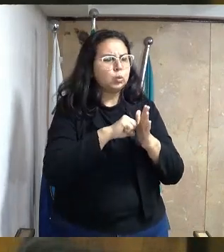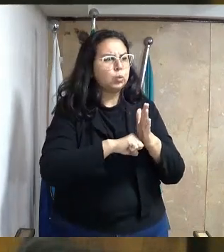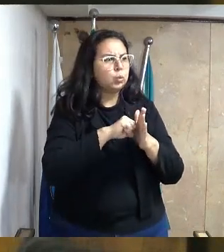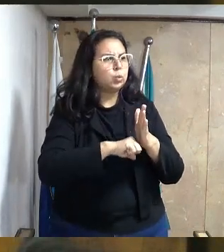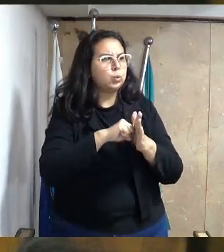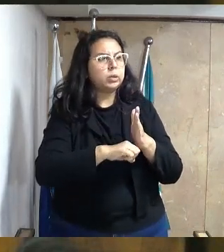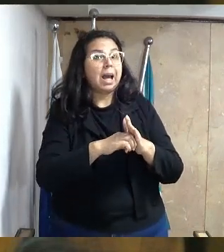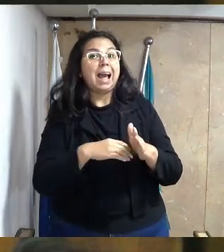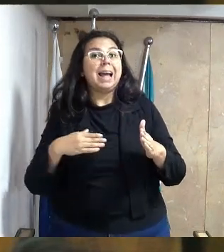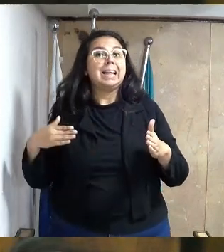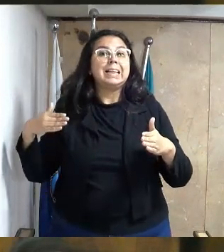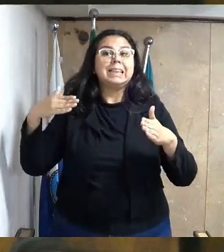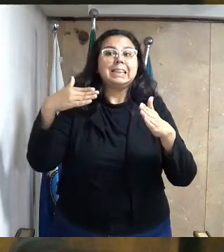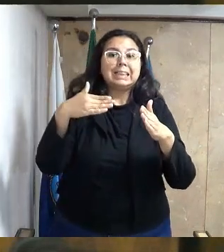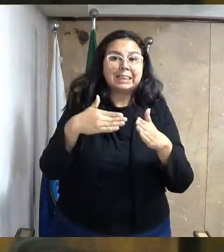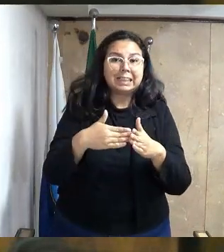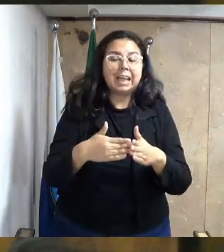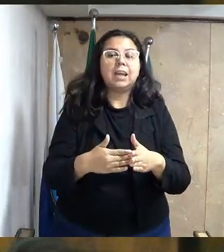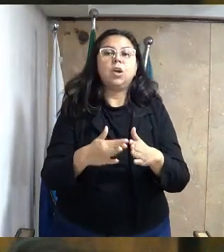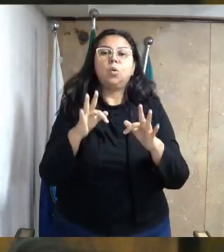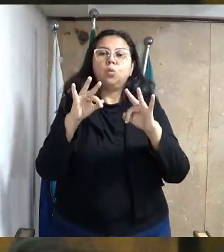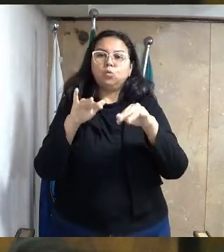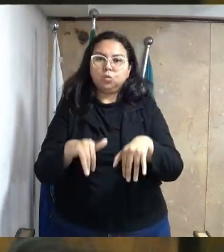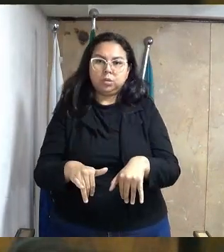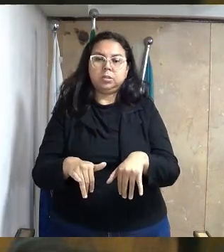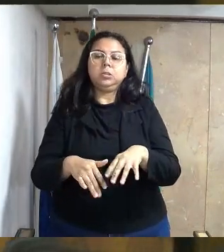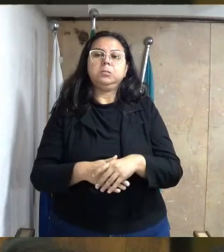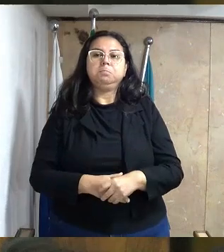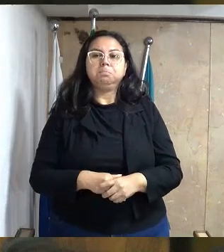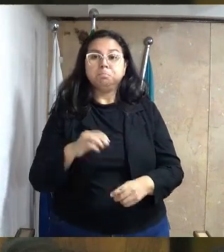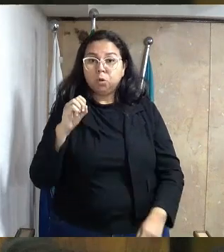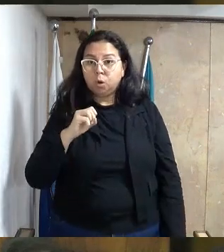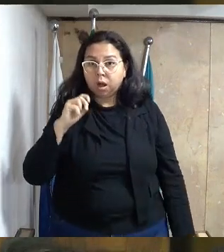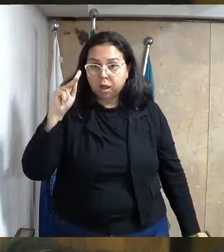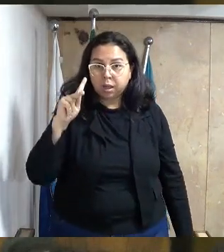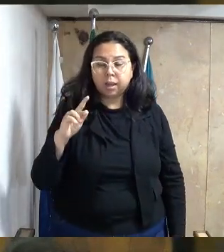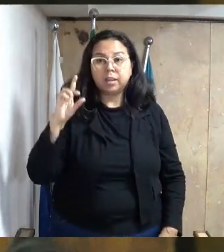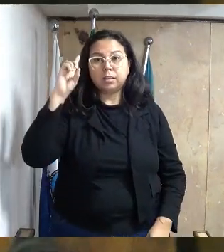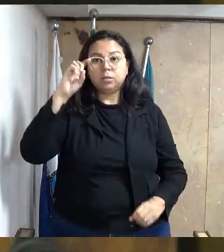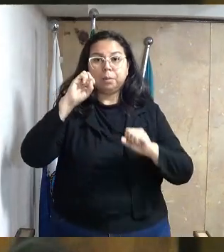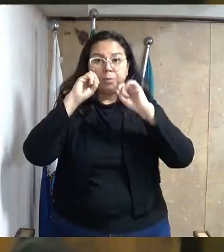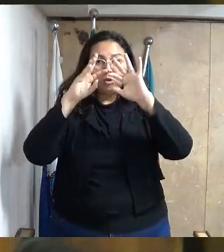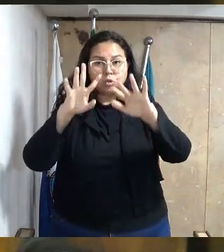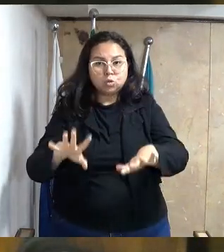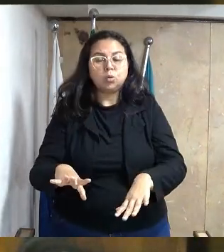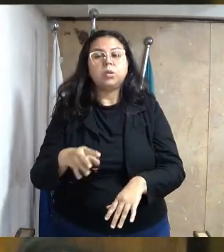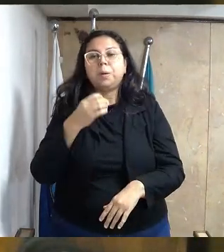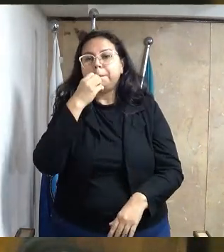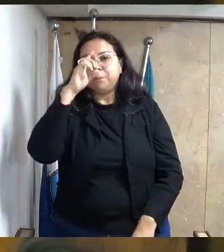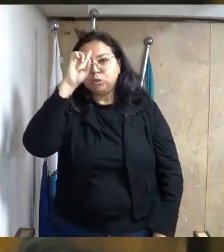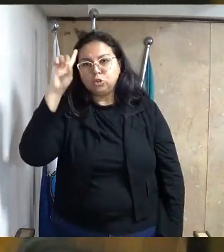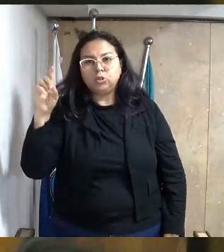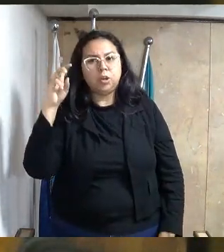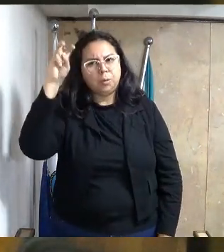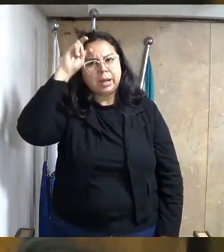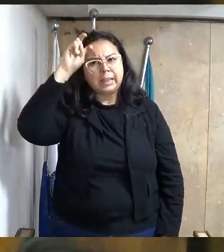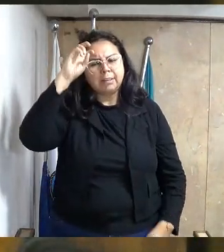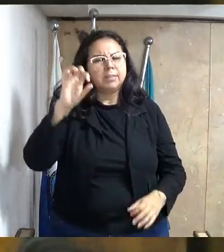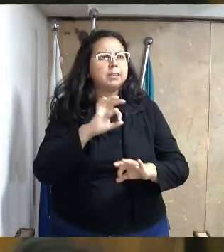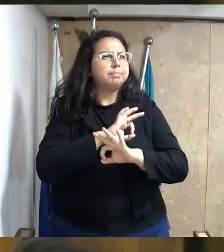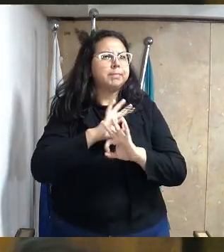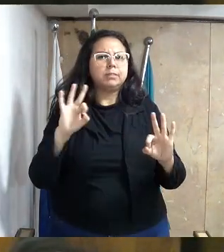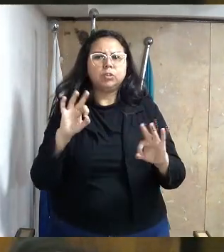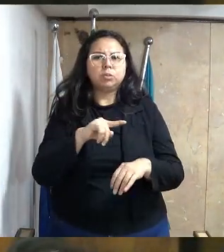seja com sacrifício da própria morte. Está ok? Fiquem todos com Deus, tenham um bom dia e uma excelente quinta-feira para todos nós.